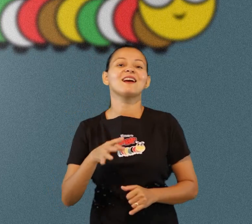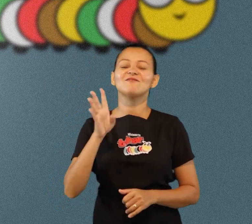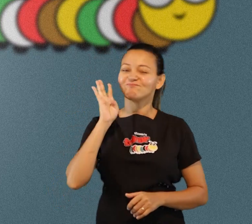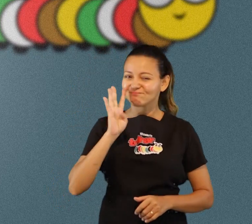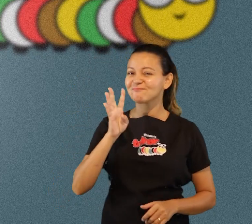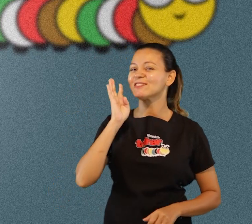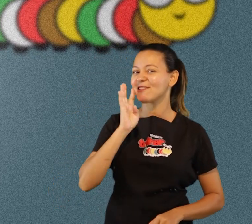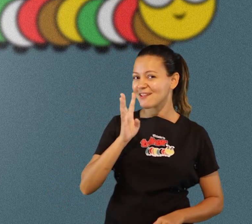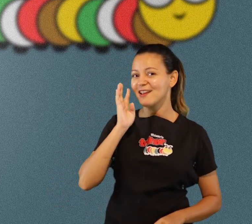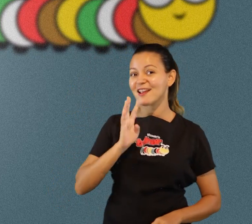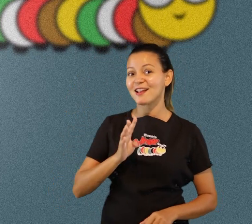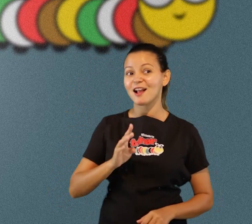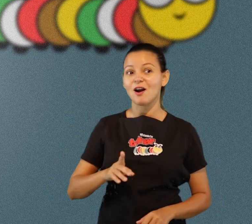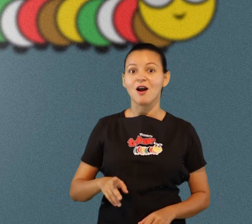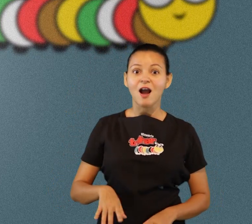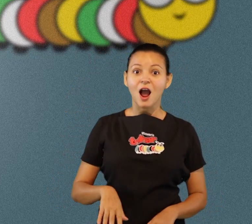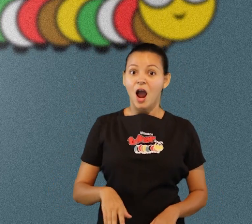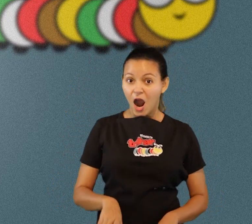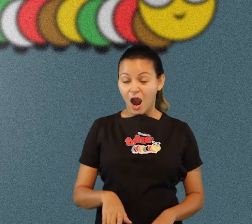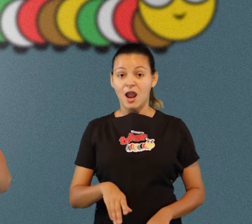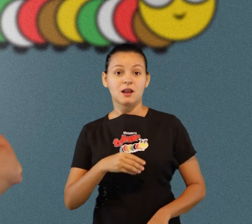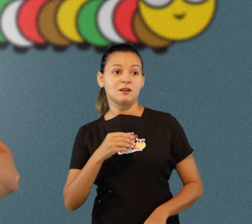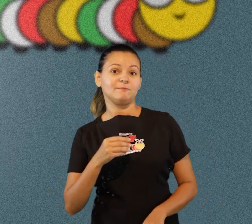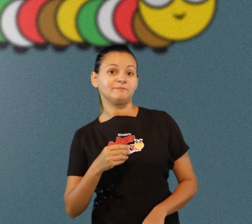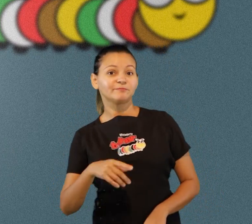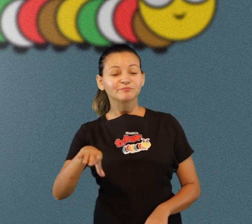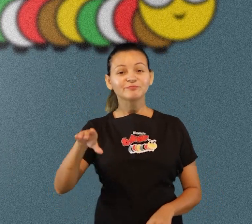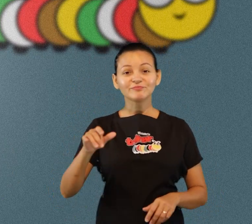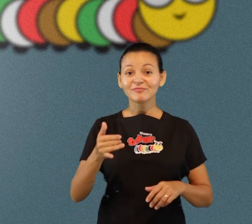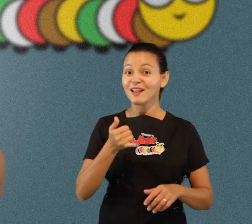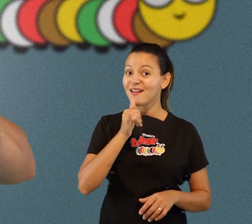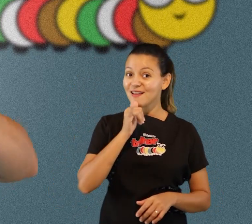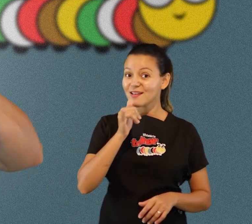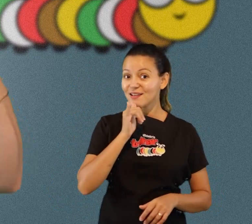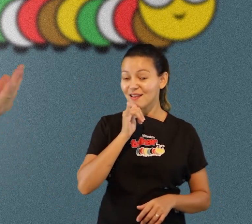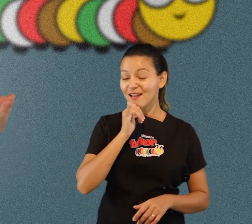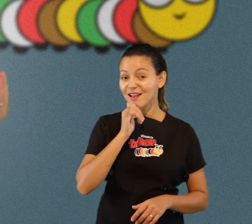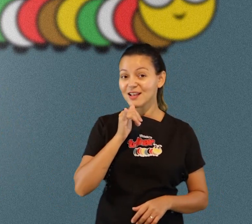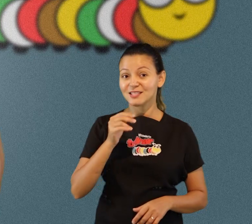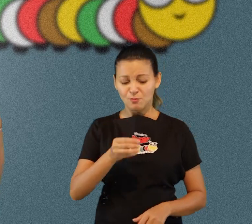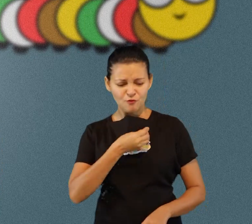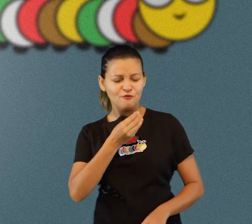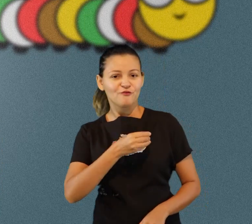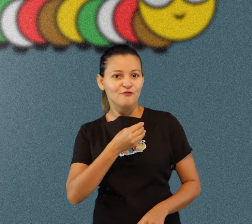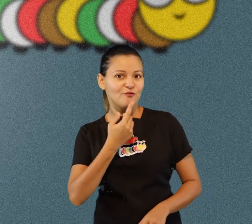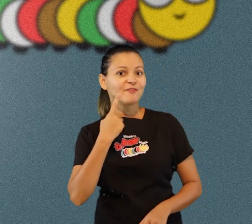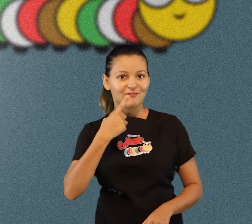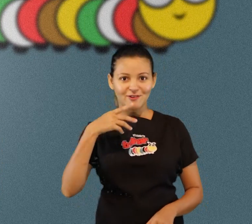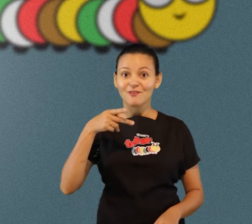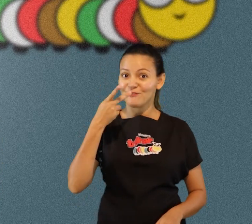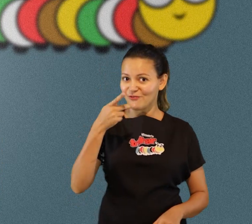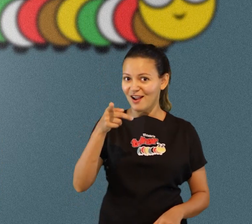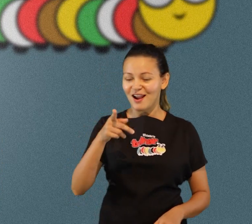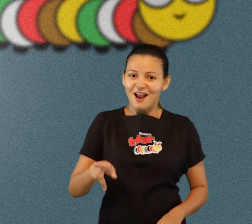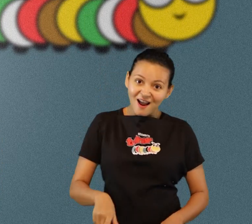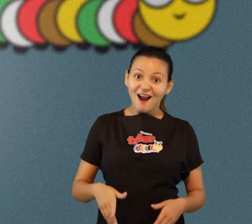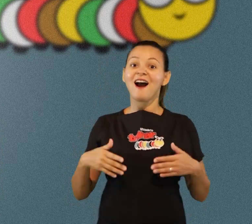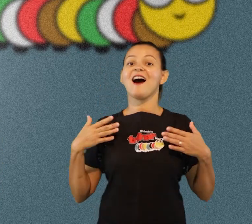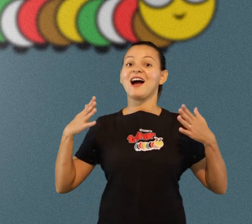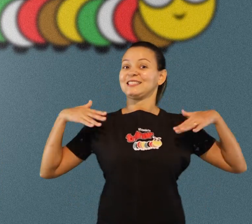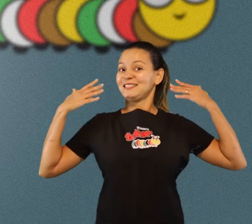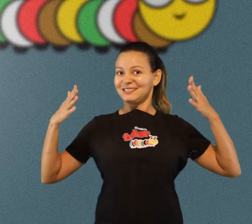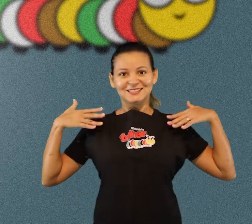que você já brincou tá bom? então quando a pessoa fala se viva a gente levanta e se alegra sabe por quê?